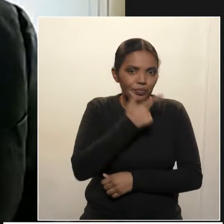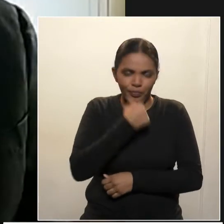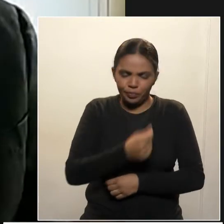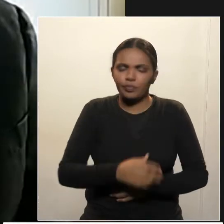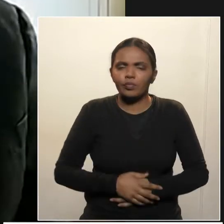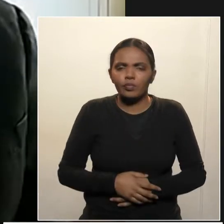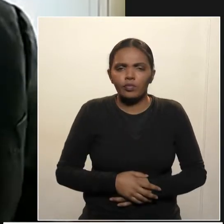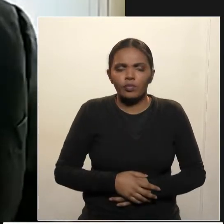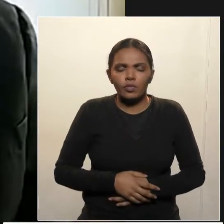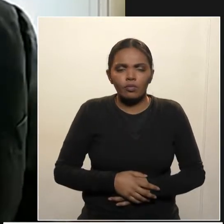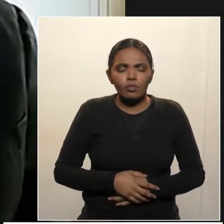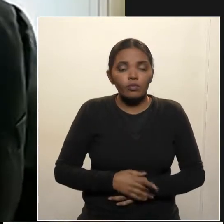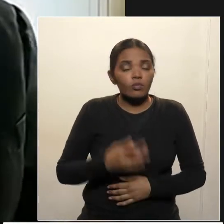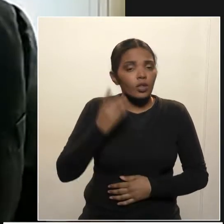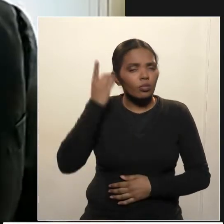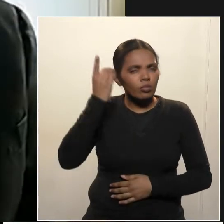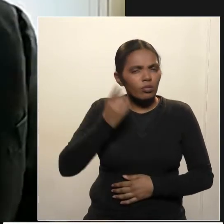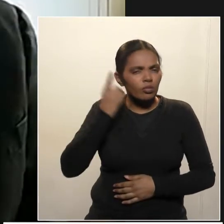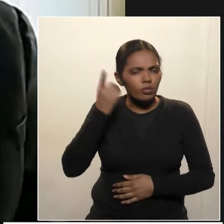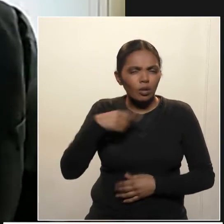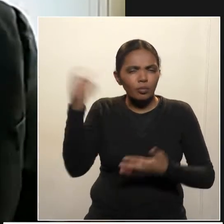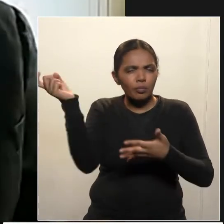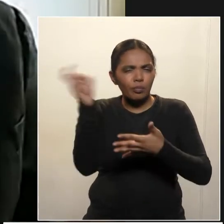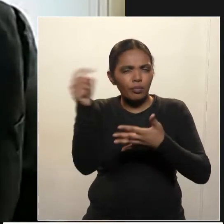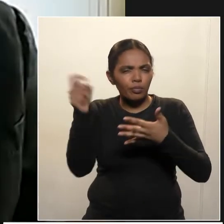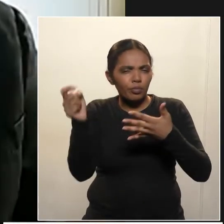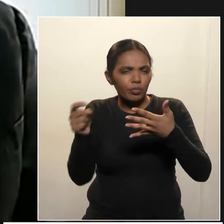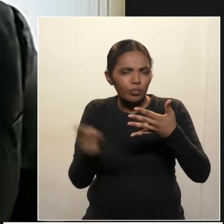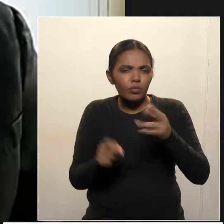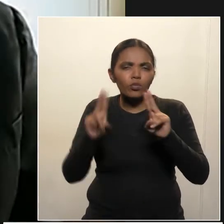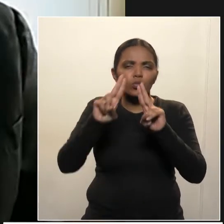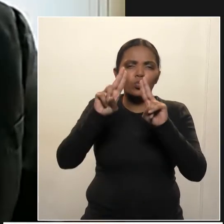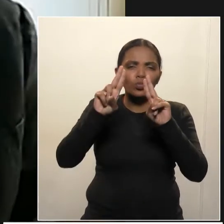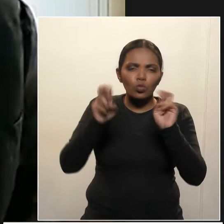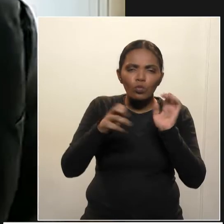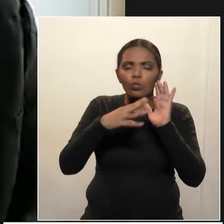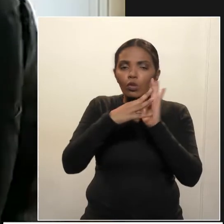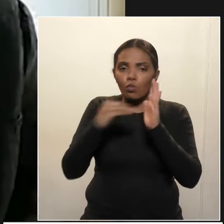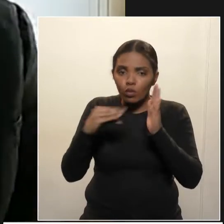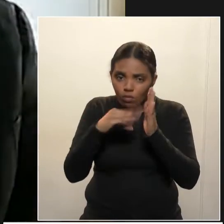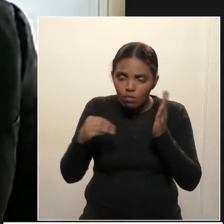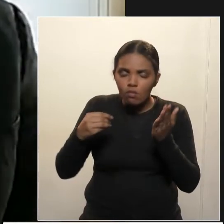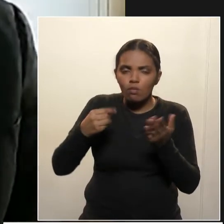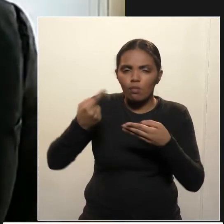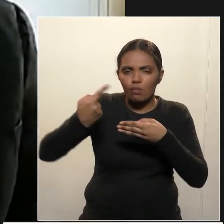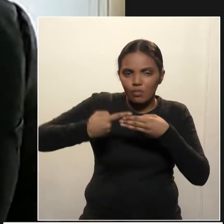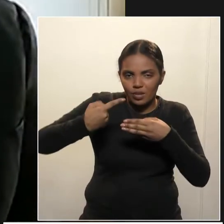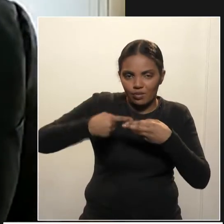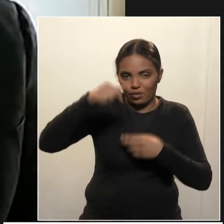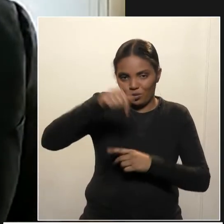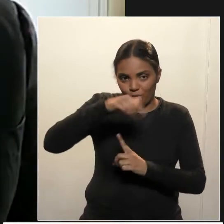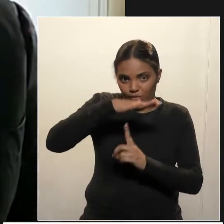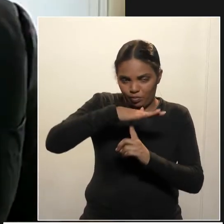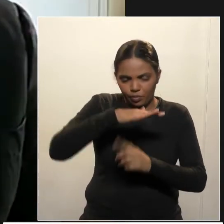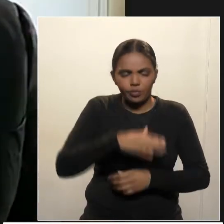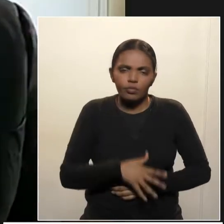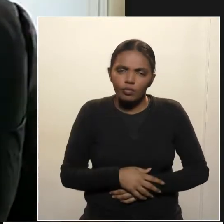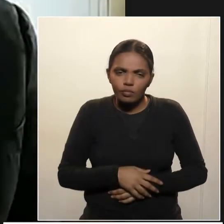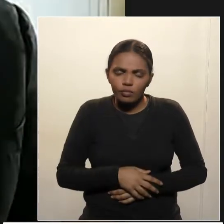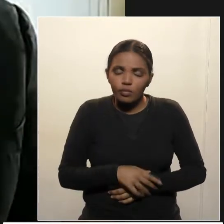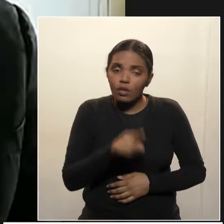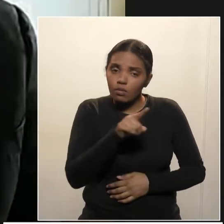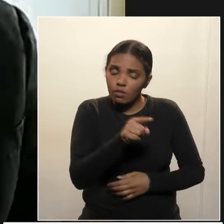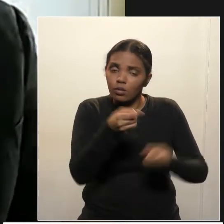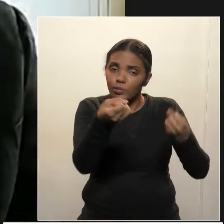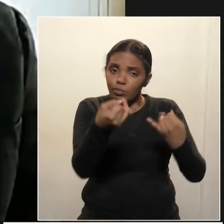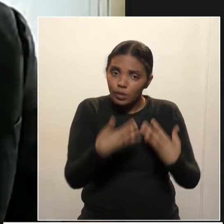onde o deputado faz algumas considerações sobre o modelo de pedágio que nós temos hoje no Paraná e manifestam